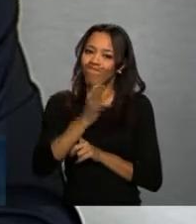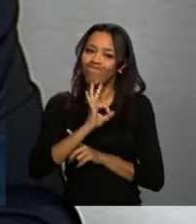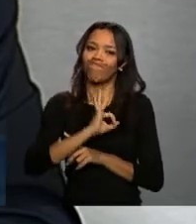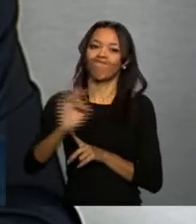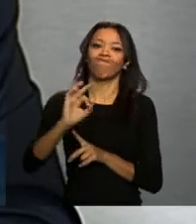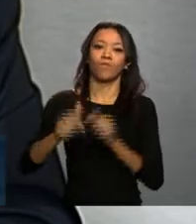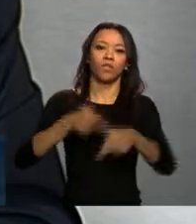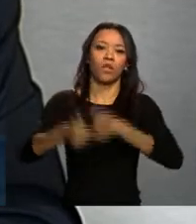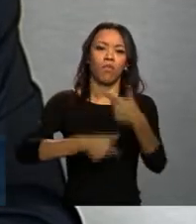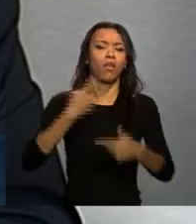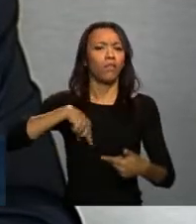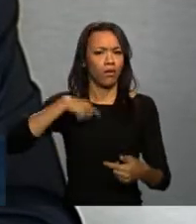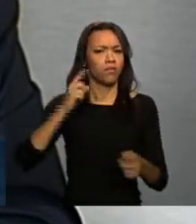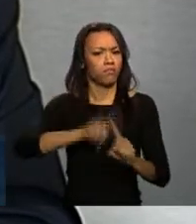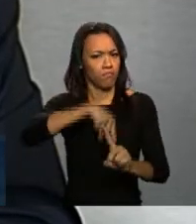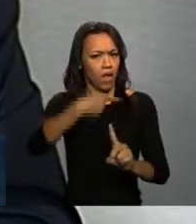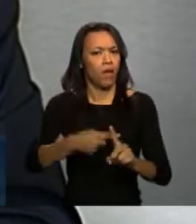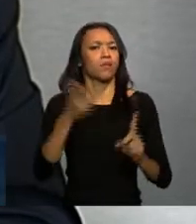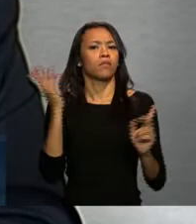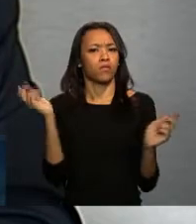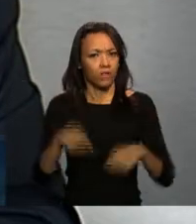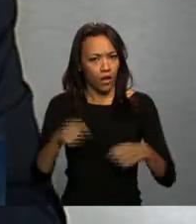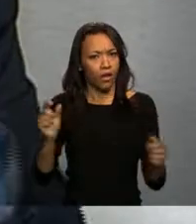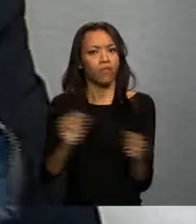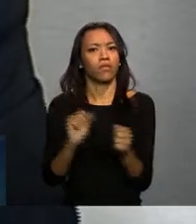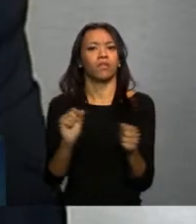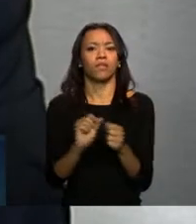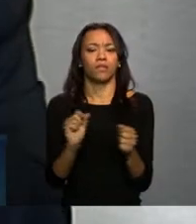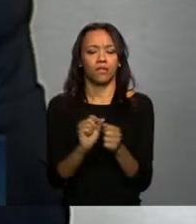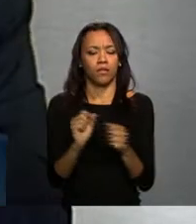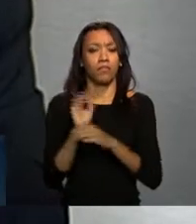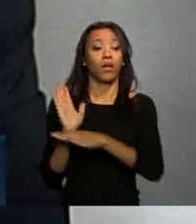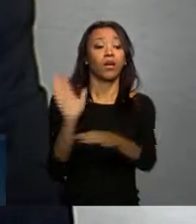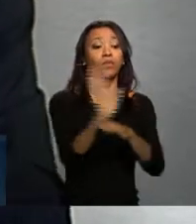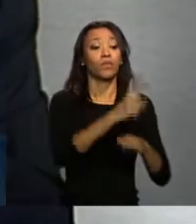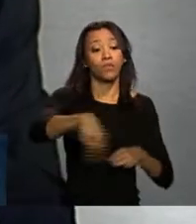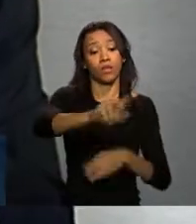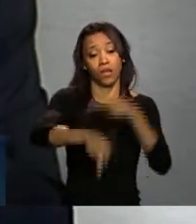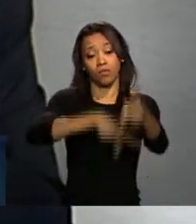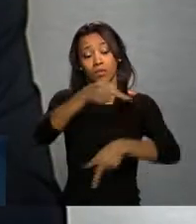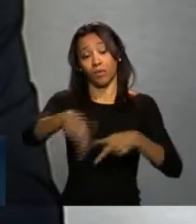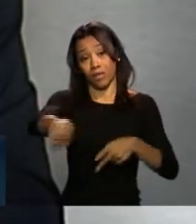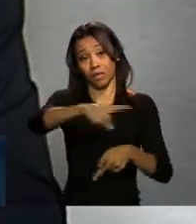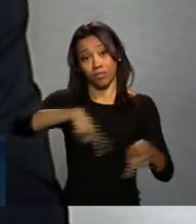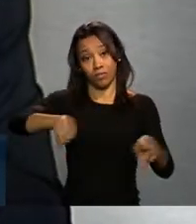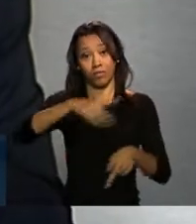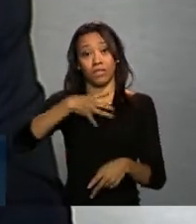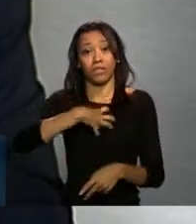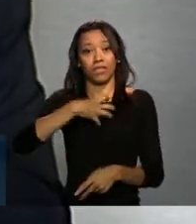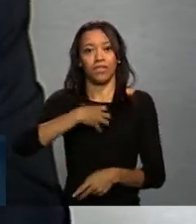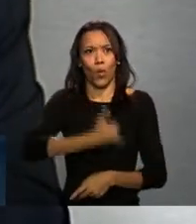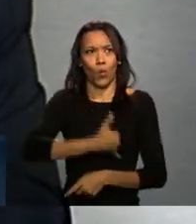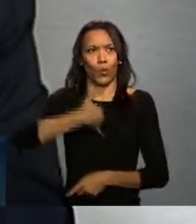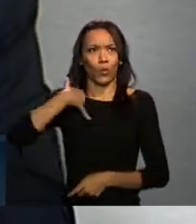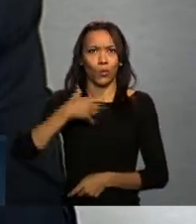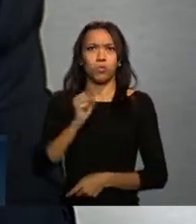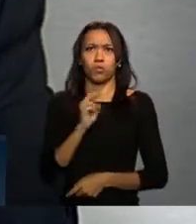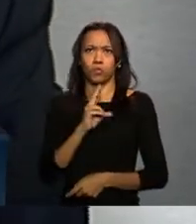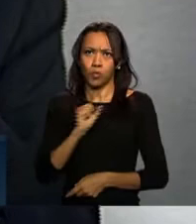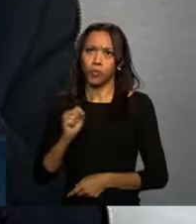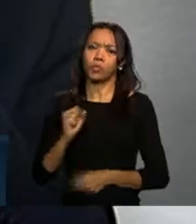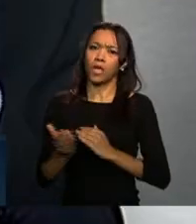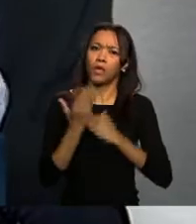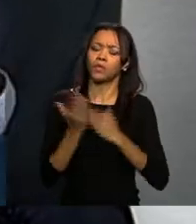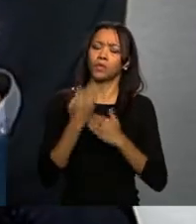muito mais, inclusive, para poder fazer com que, como eu disse, a população tenha orgulho de ter um sistema público que defende a sua vida e